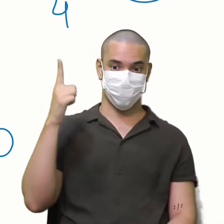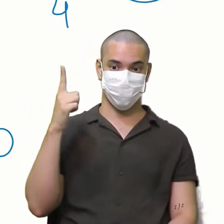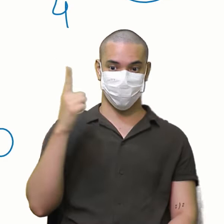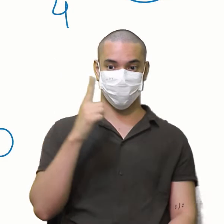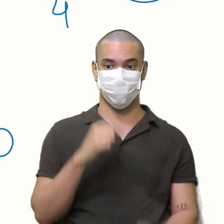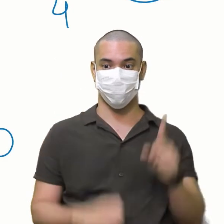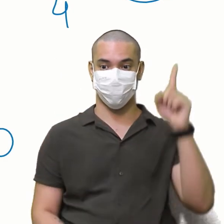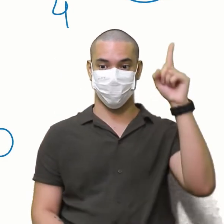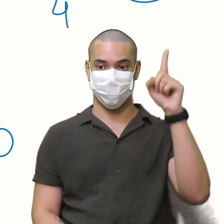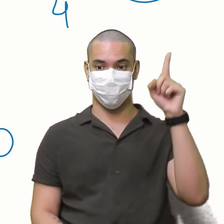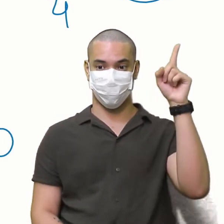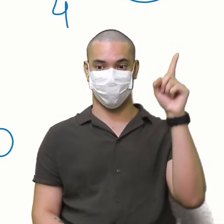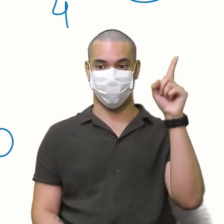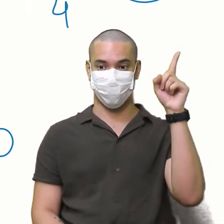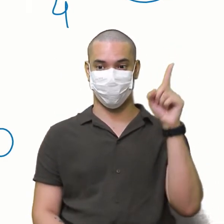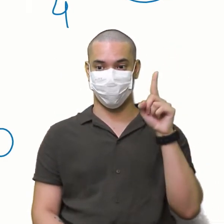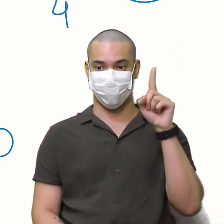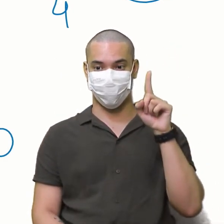Ali em cima